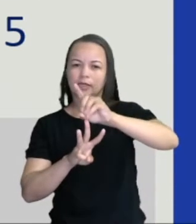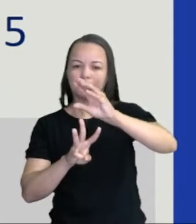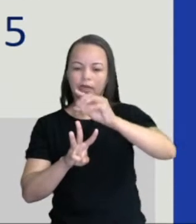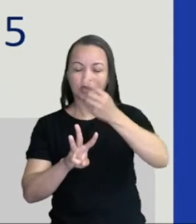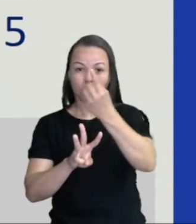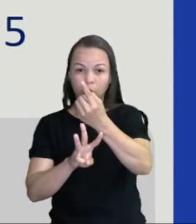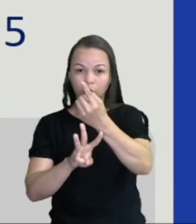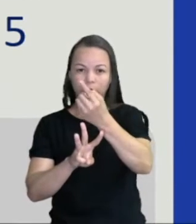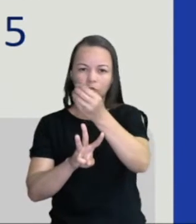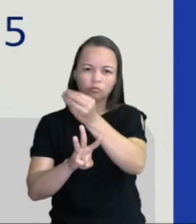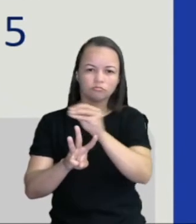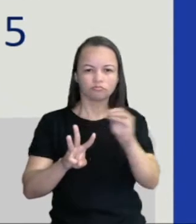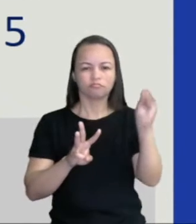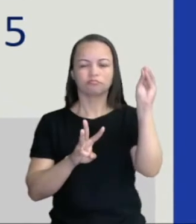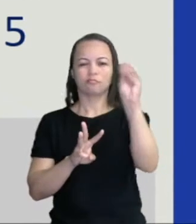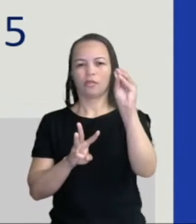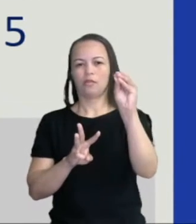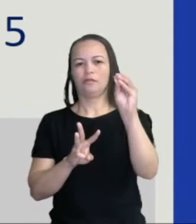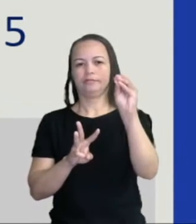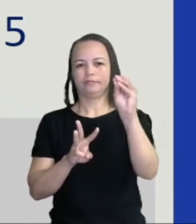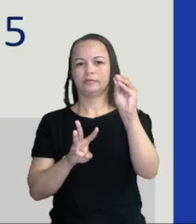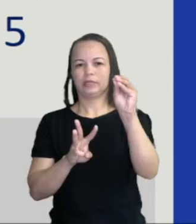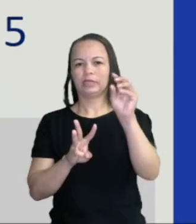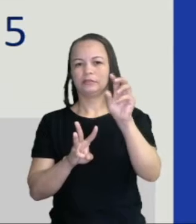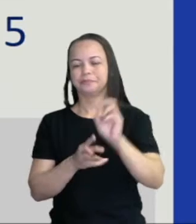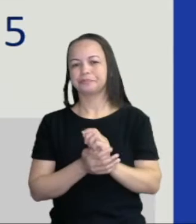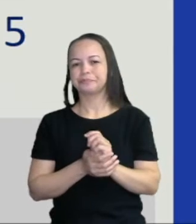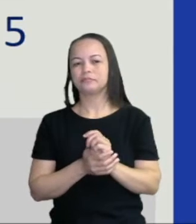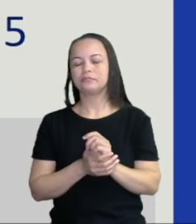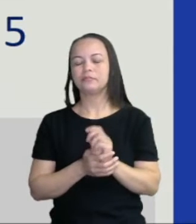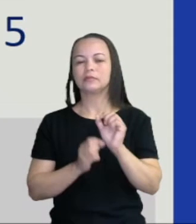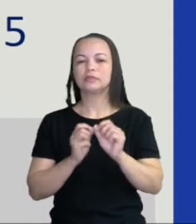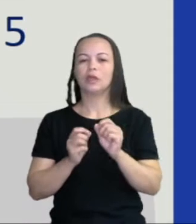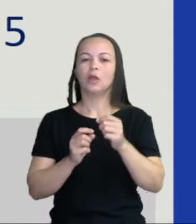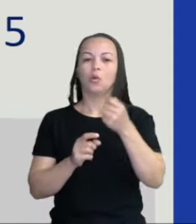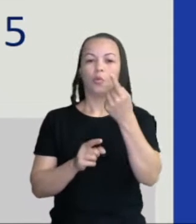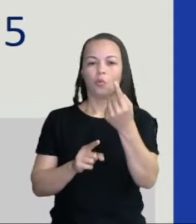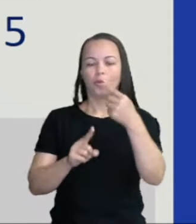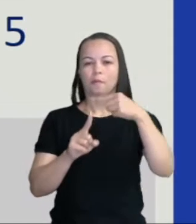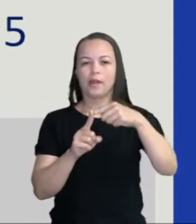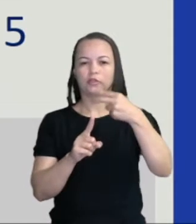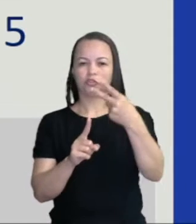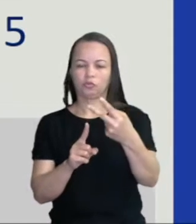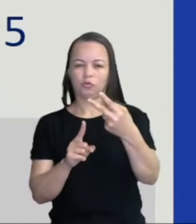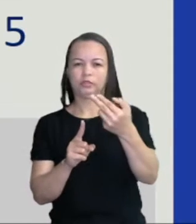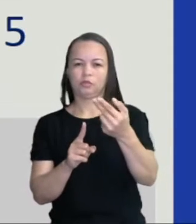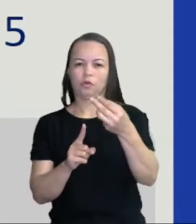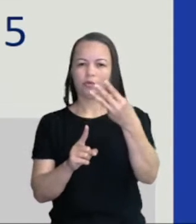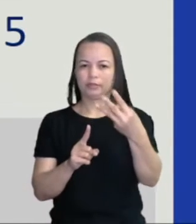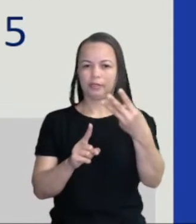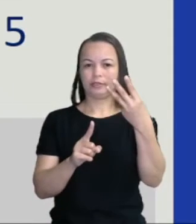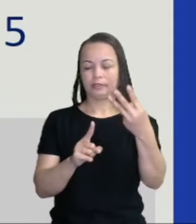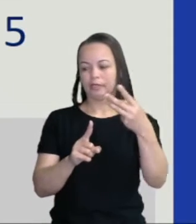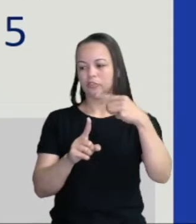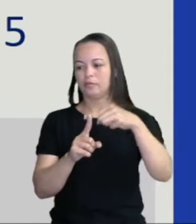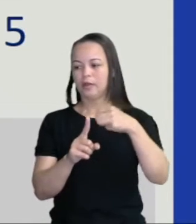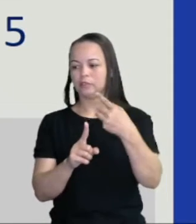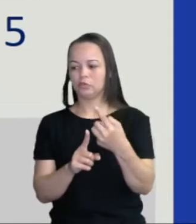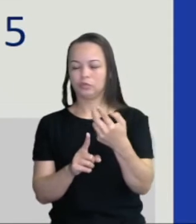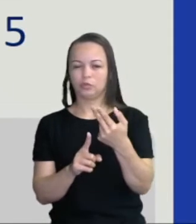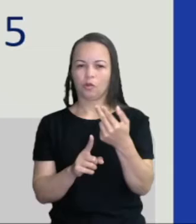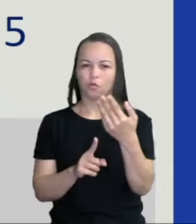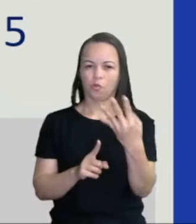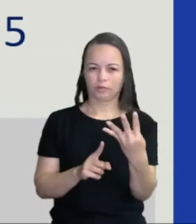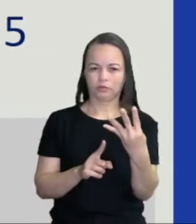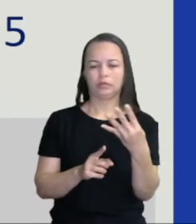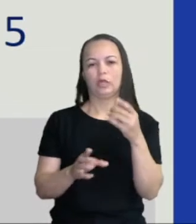ordem das dezenas. Então aí eu faço a adição, 1 mais 2, 3, mais 1, 4. Beleza? E aí eu acho o número